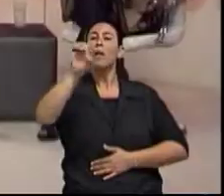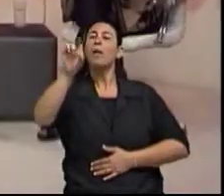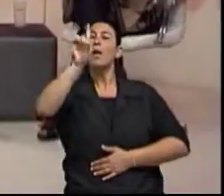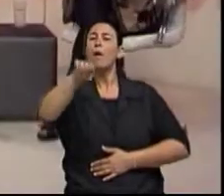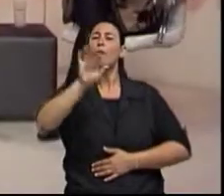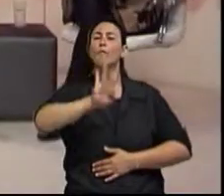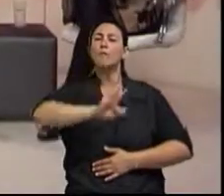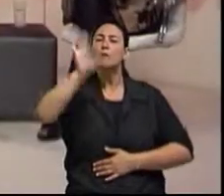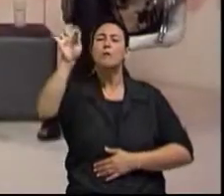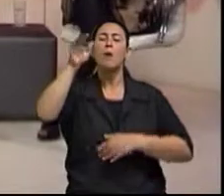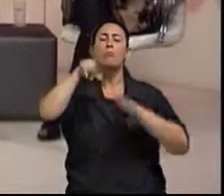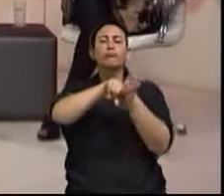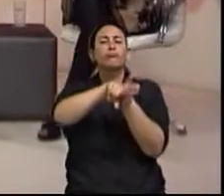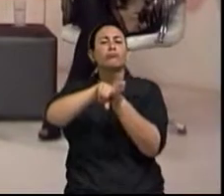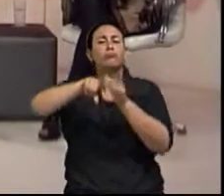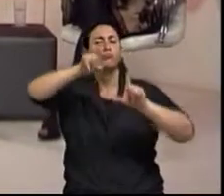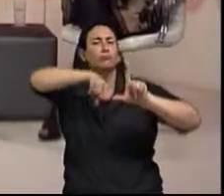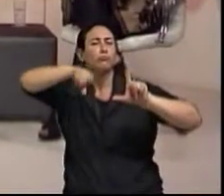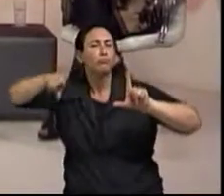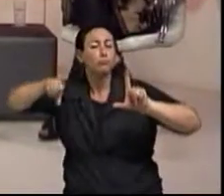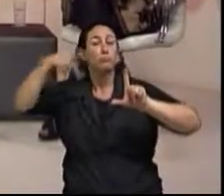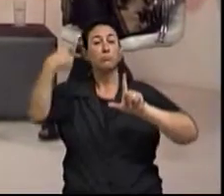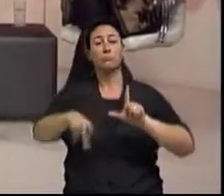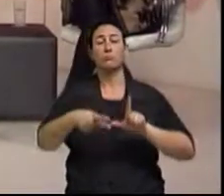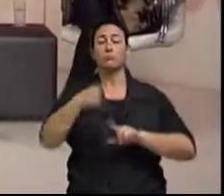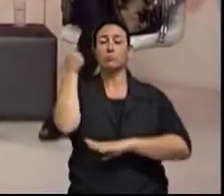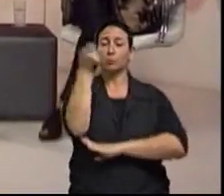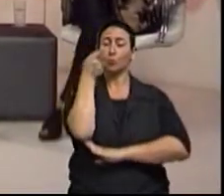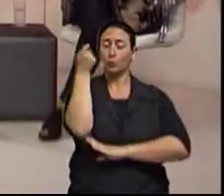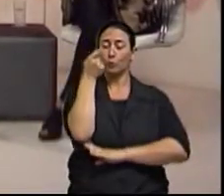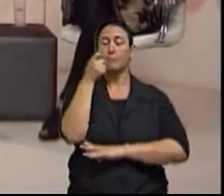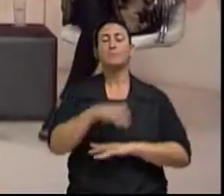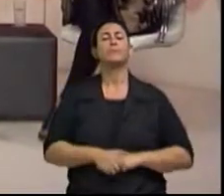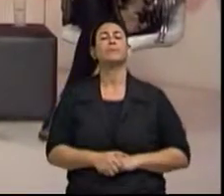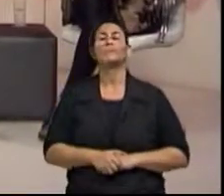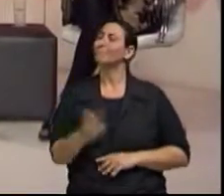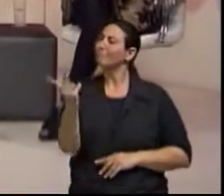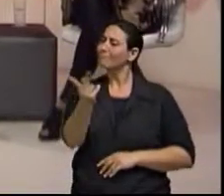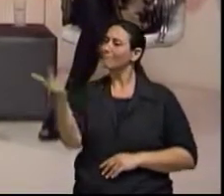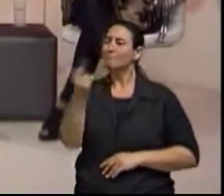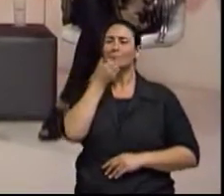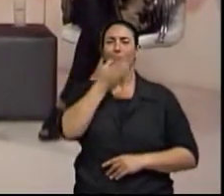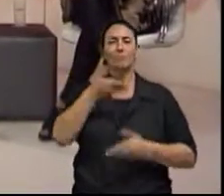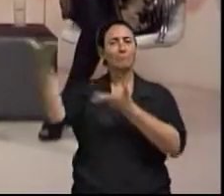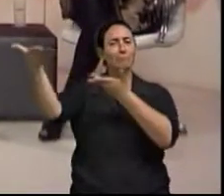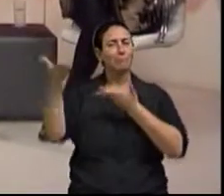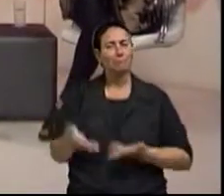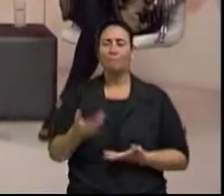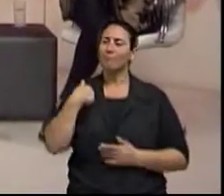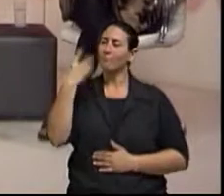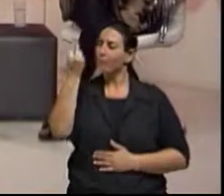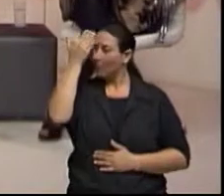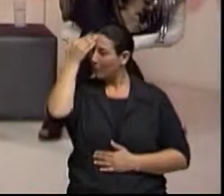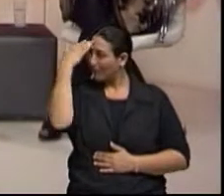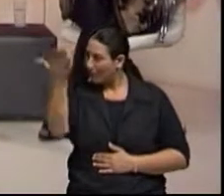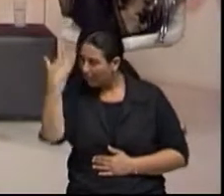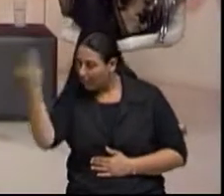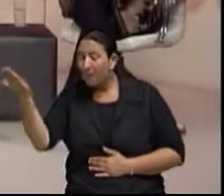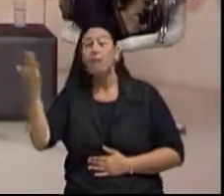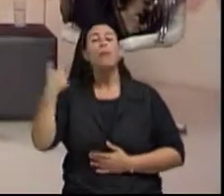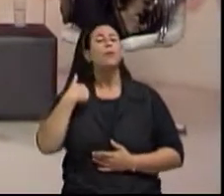né? Pois é, nós vamos falar de um assunto, um prazer estar com os dois profissionais hoje aqui, para que a gente possa